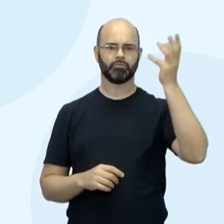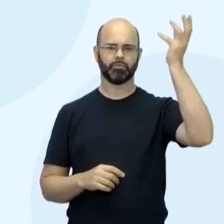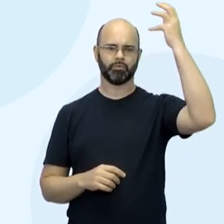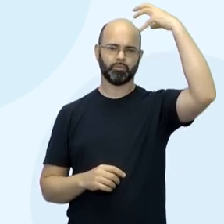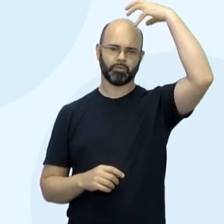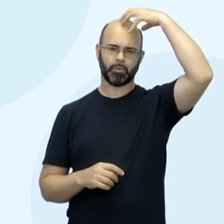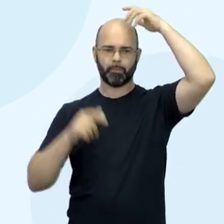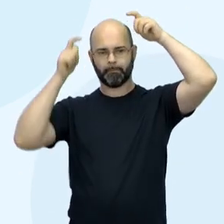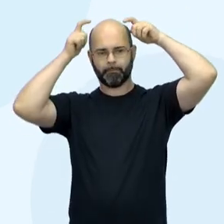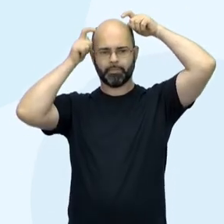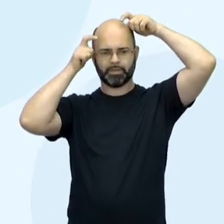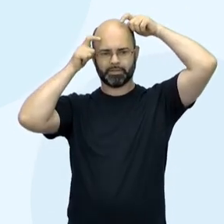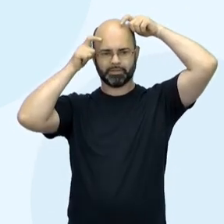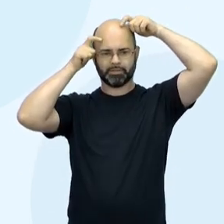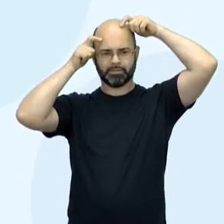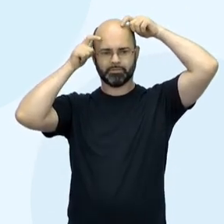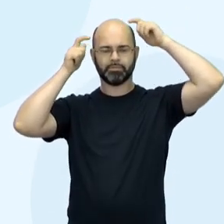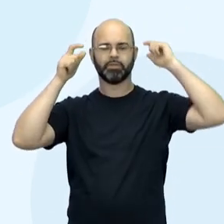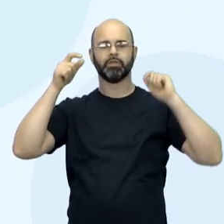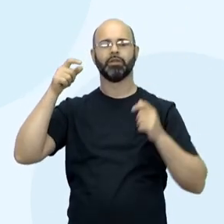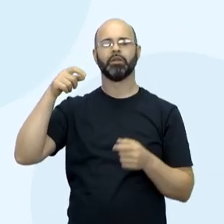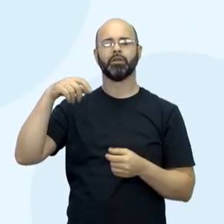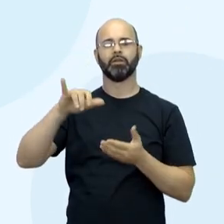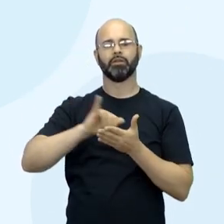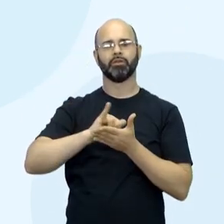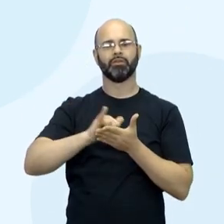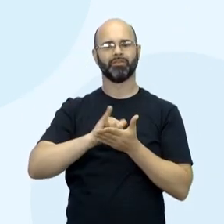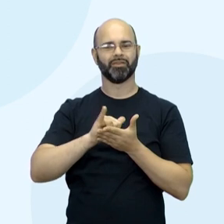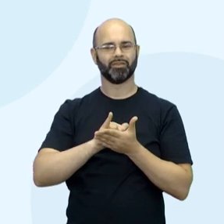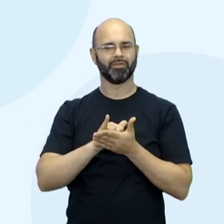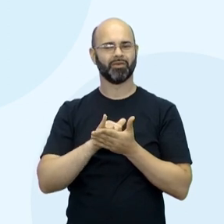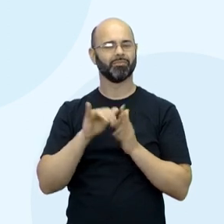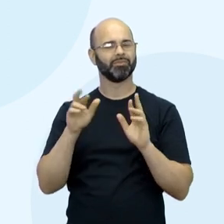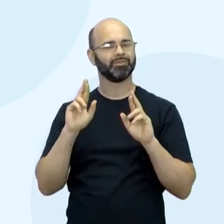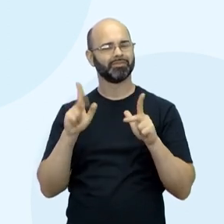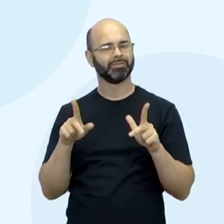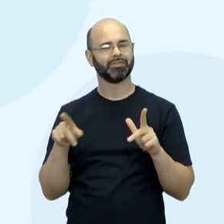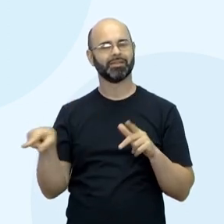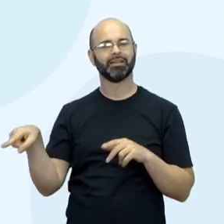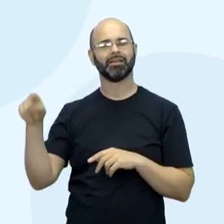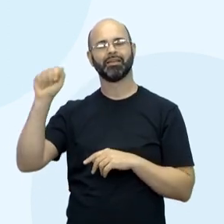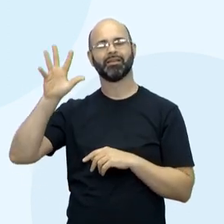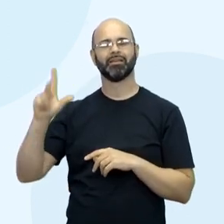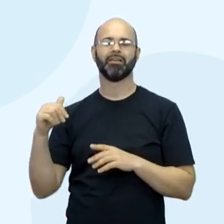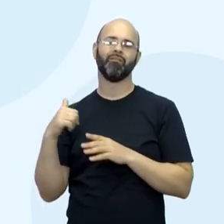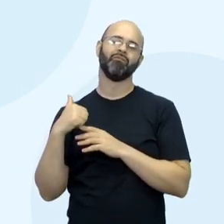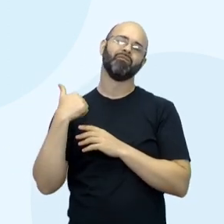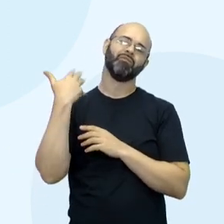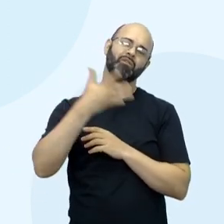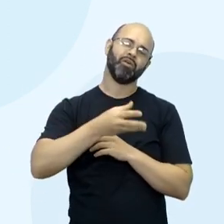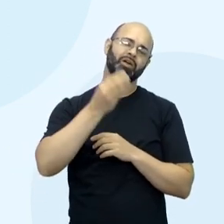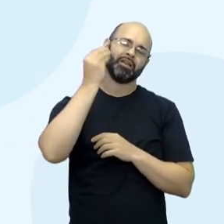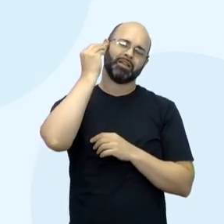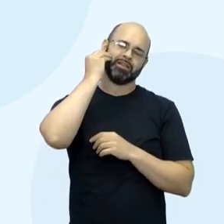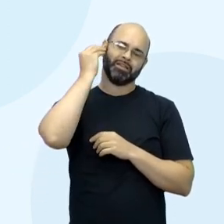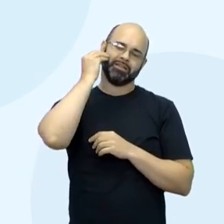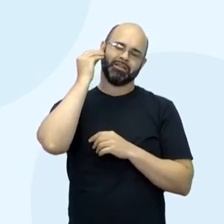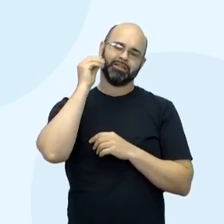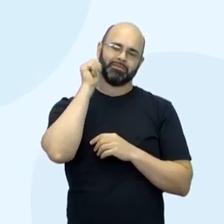tenta fazer o mesmo, mas é interessante que ele vai buscar uma esposa fora da África. Fora, e insere muito a cultura ali